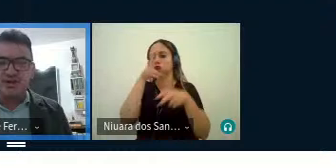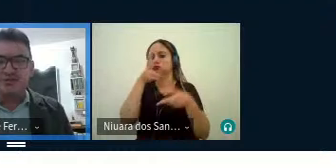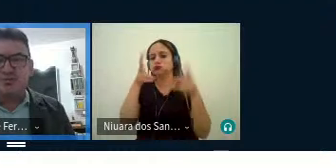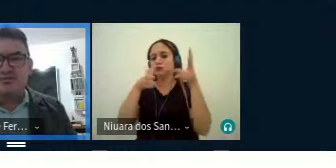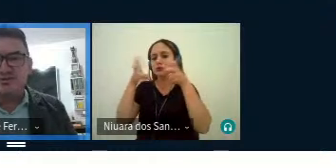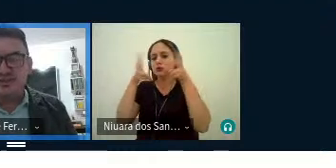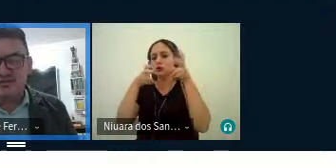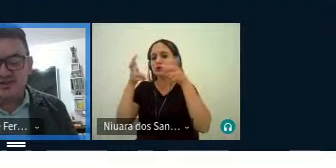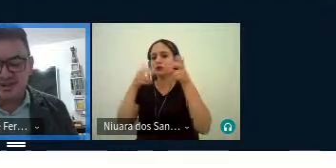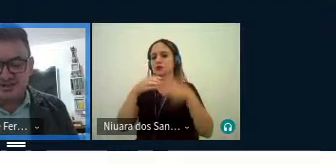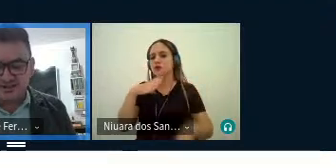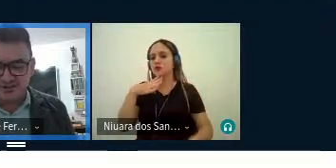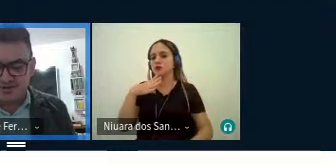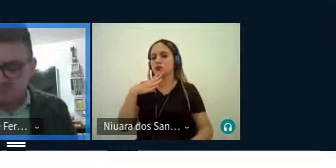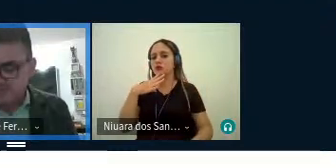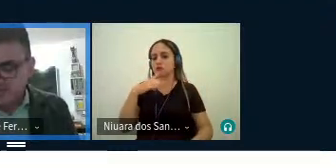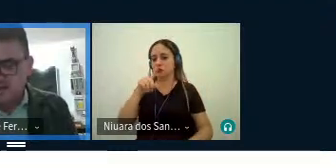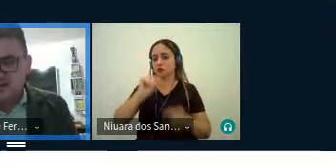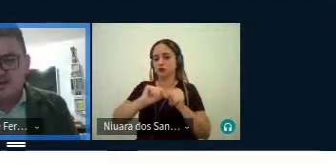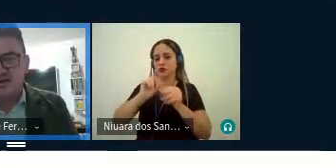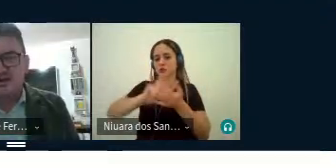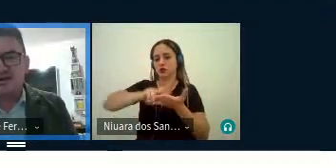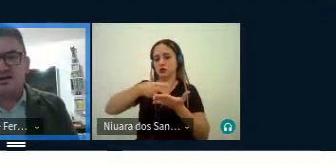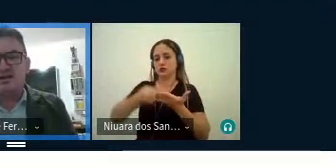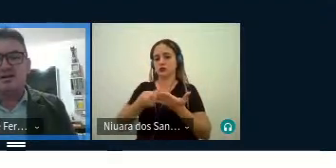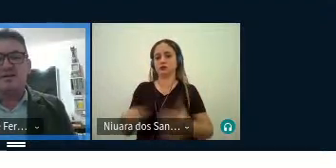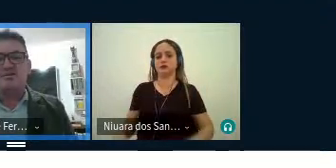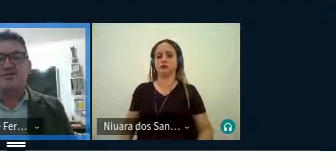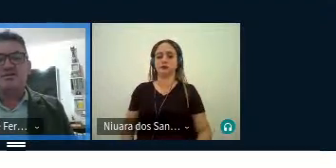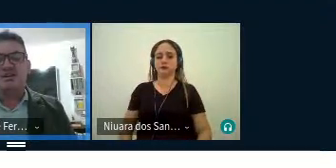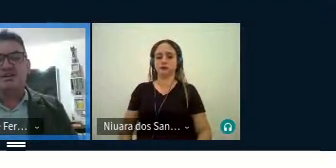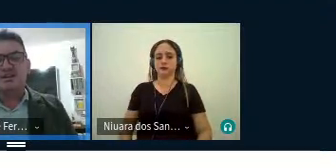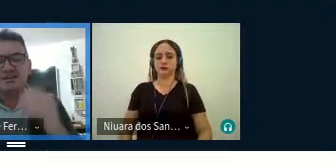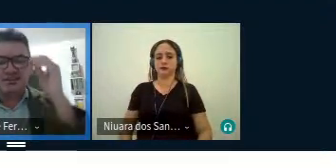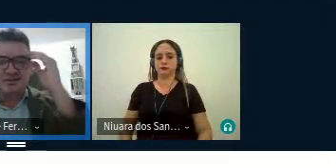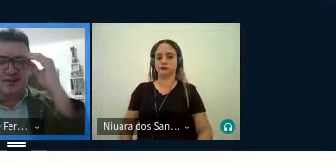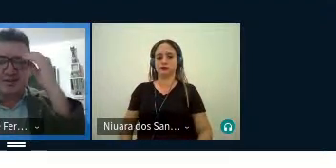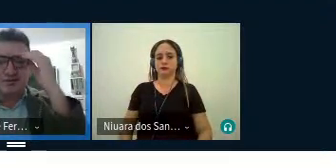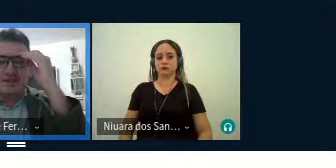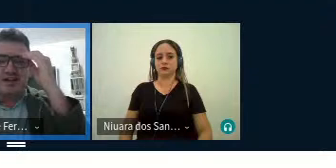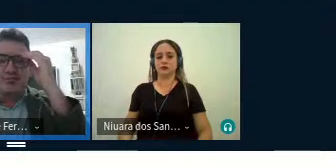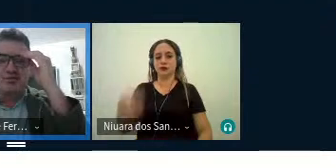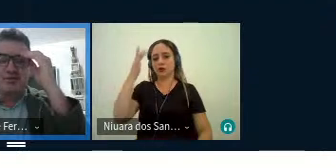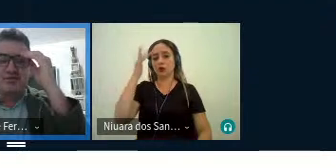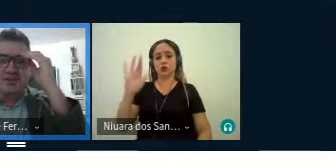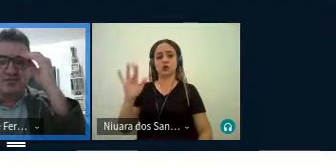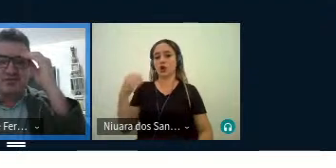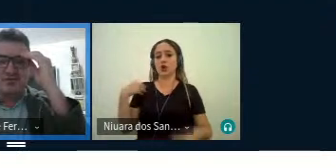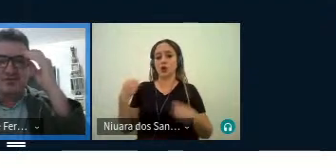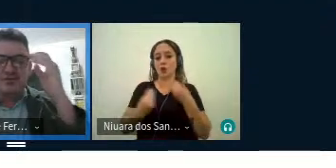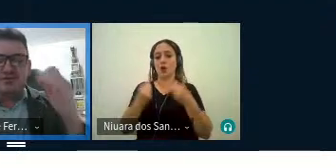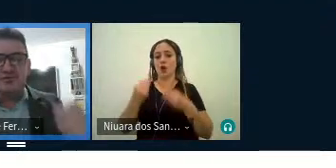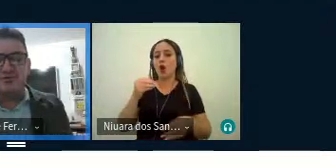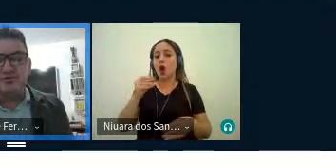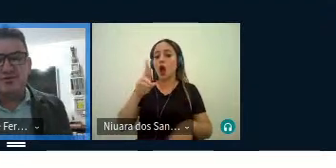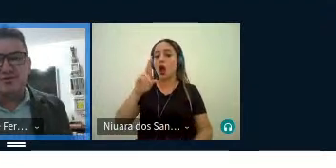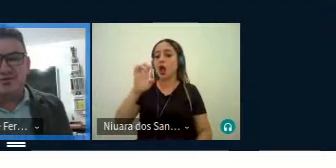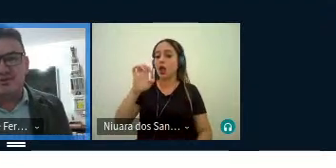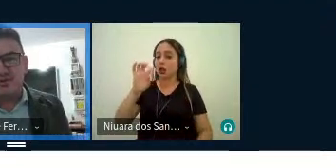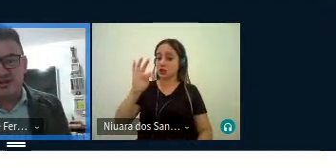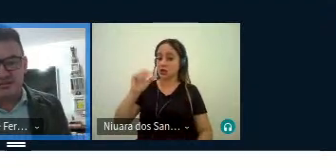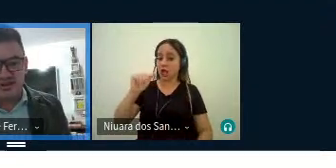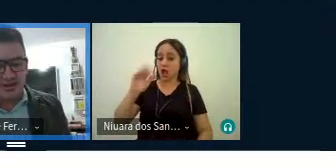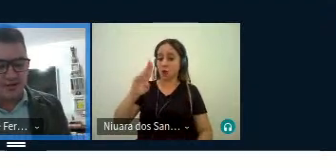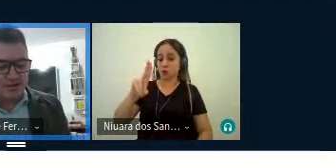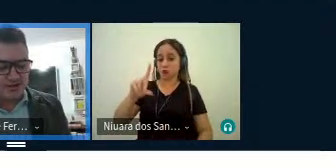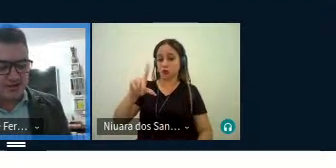de conhecimento para você fazer a tradução. Eu não sei, né? Antes de falar do retábulo, eu tenho que falar do autor, né? O autor